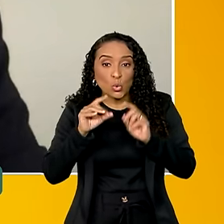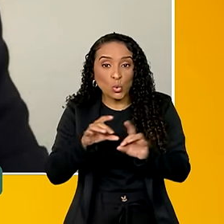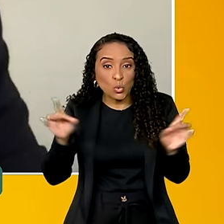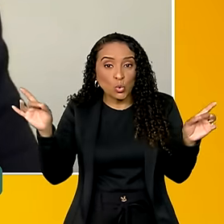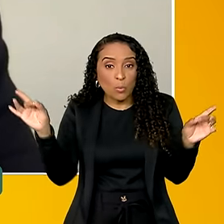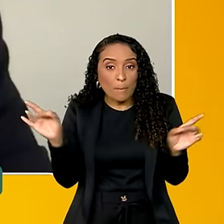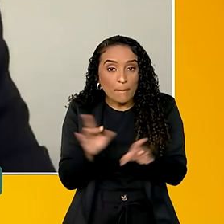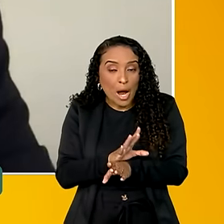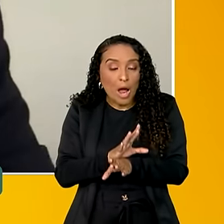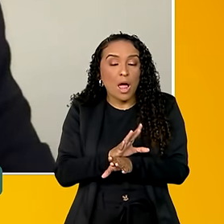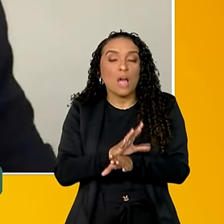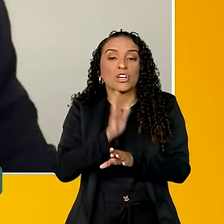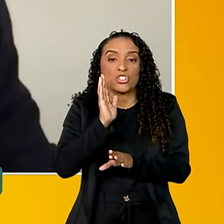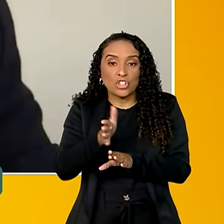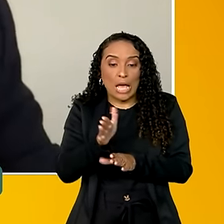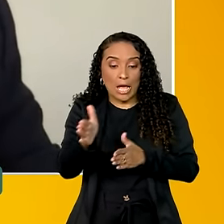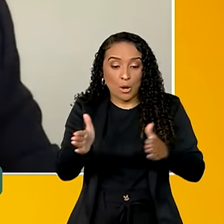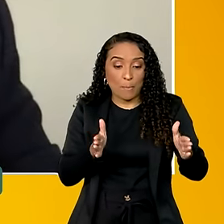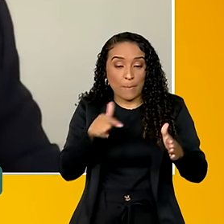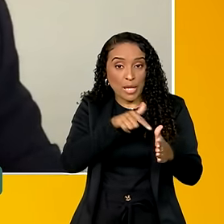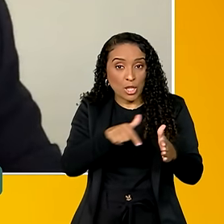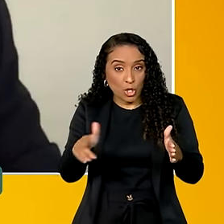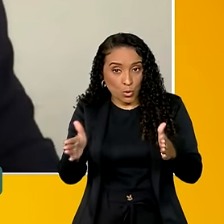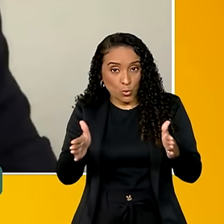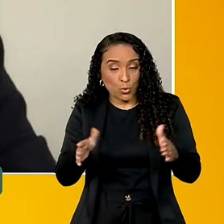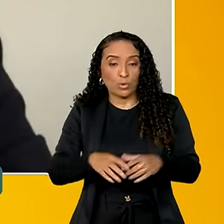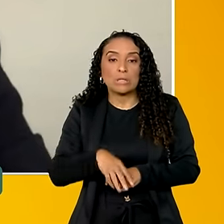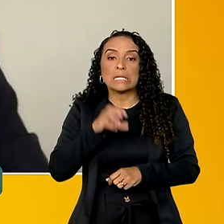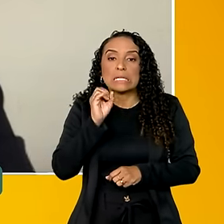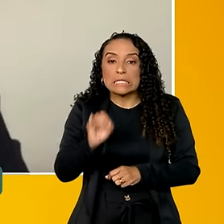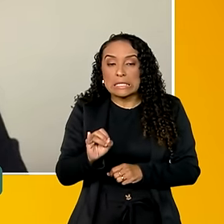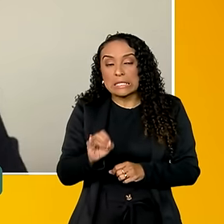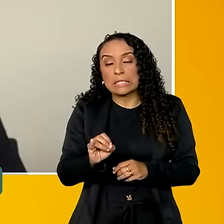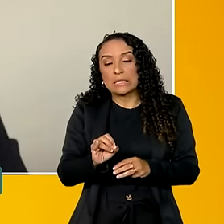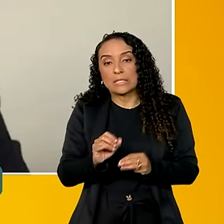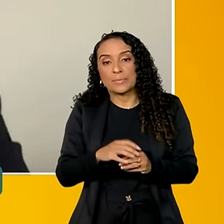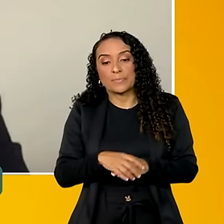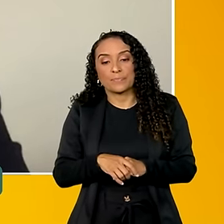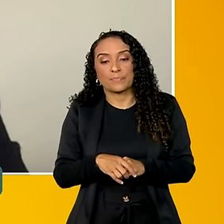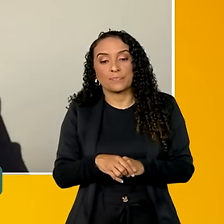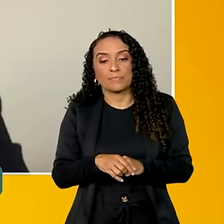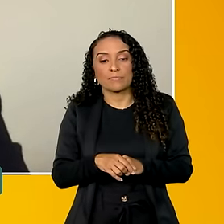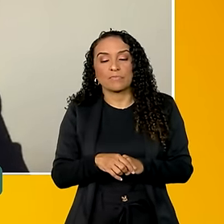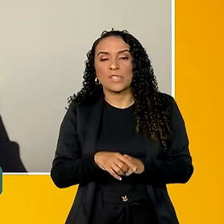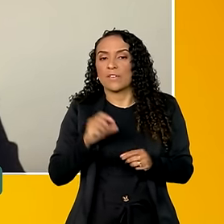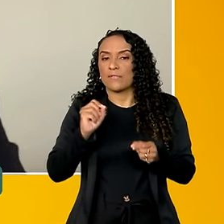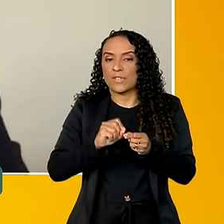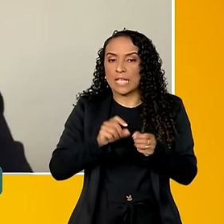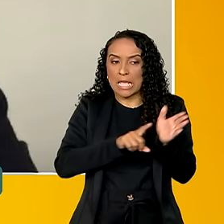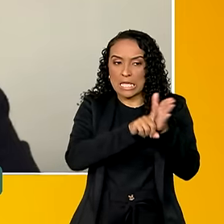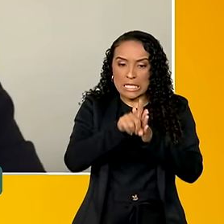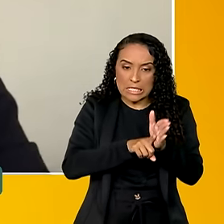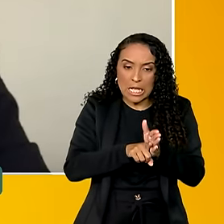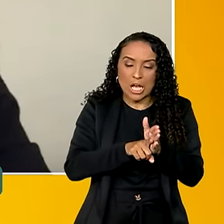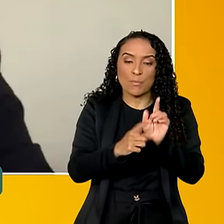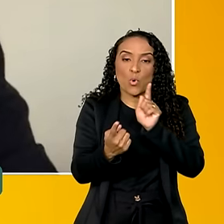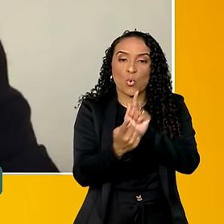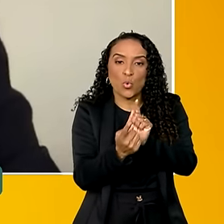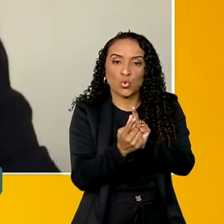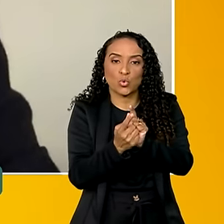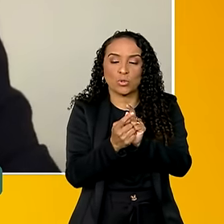completado nesse período de tempo. Se for realizados os exames e as consultas,